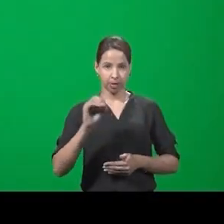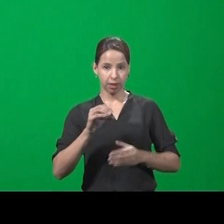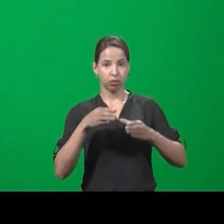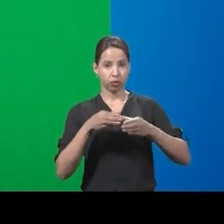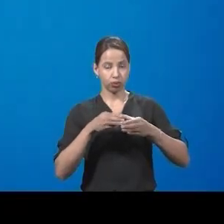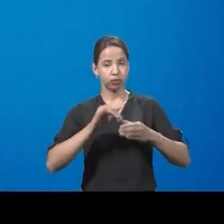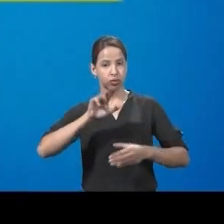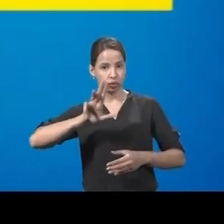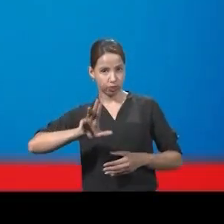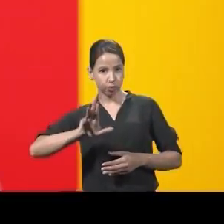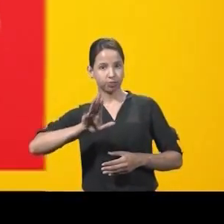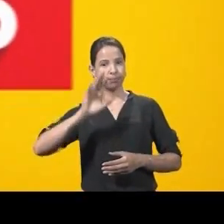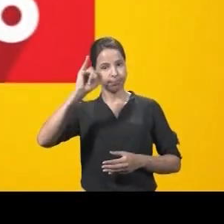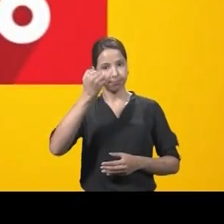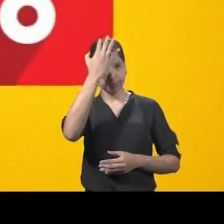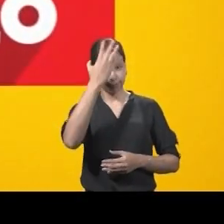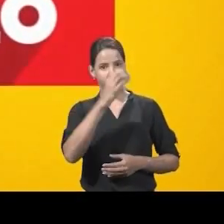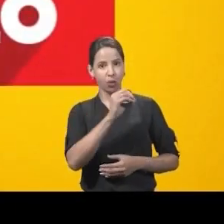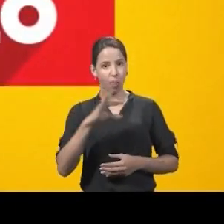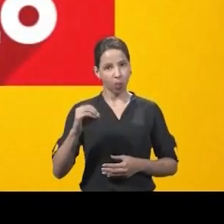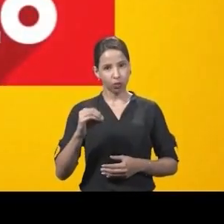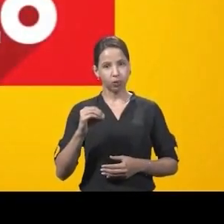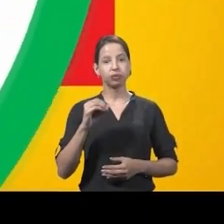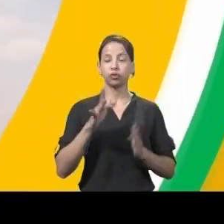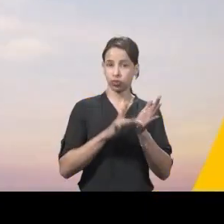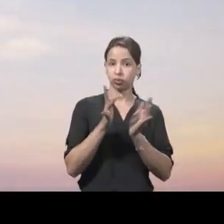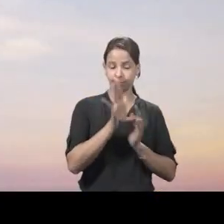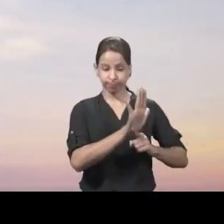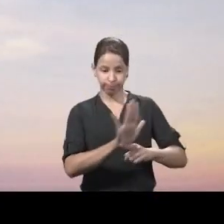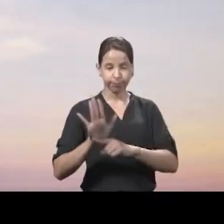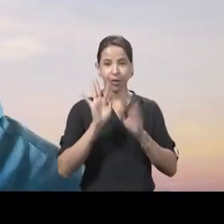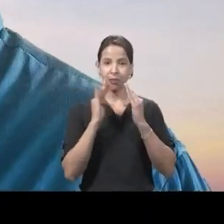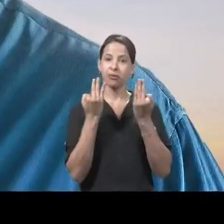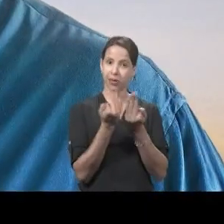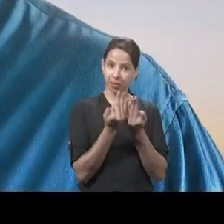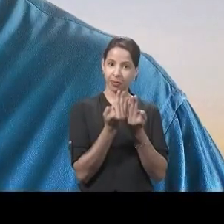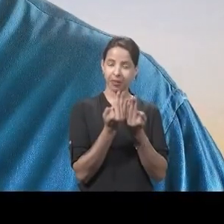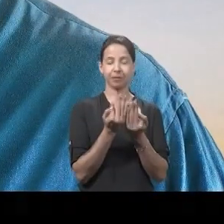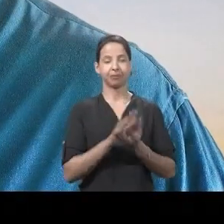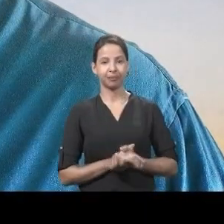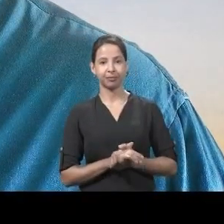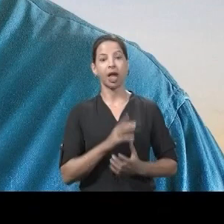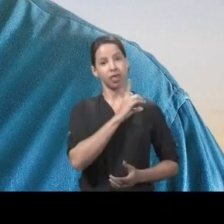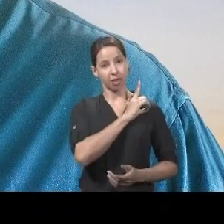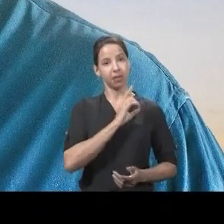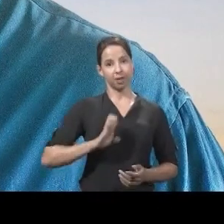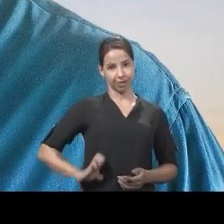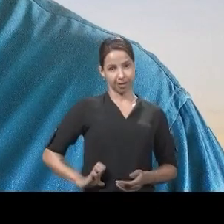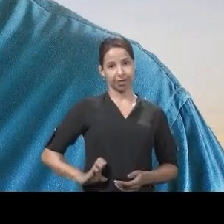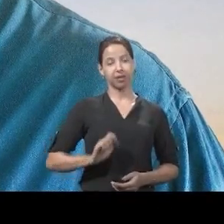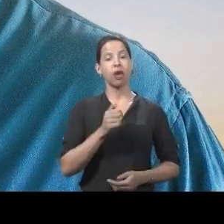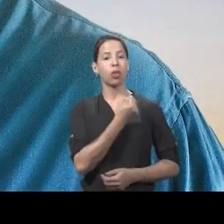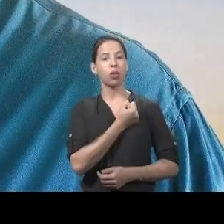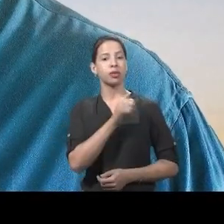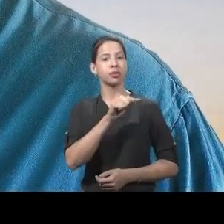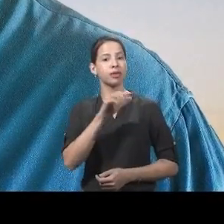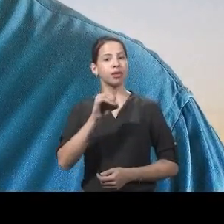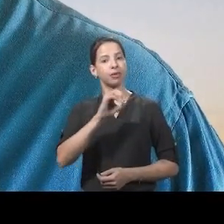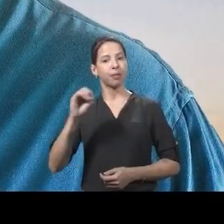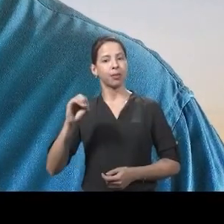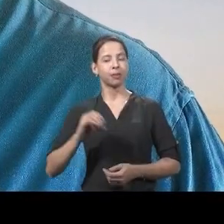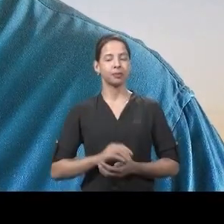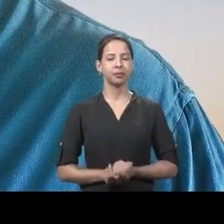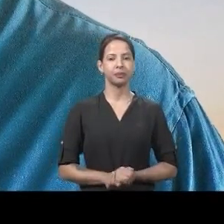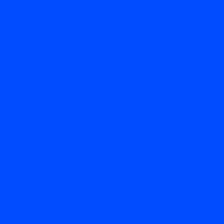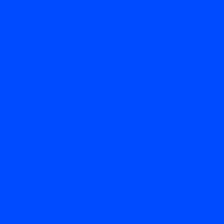70, é o time de Lula, Jerônimo e Otto. O jeito é Jesus, resgatando famílias. Tancredo Isidoro, deputado estadual,